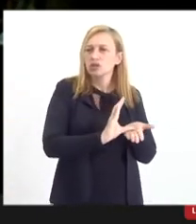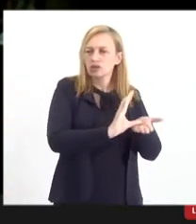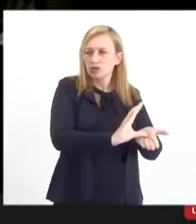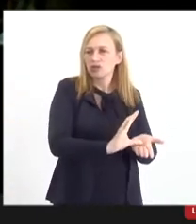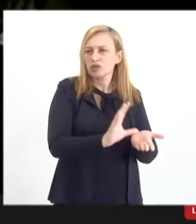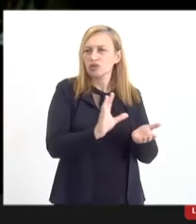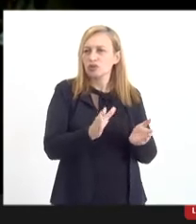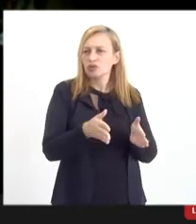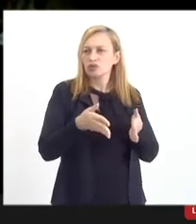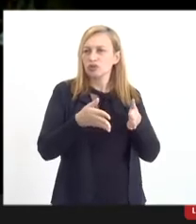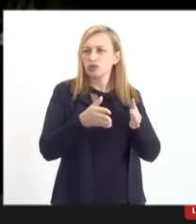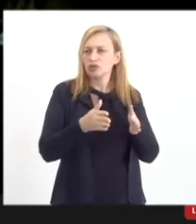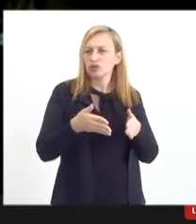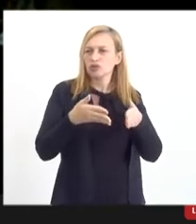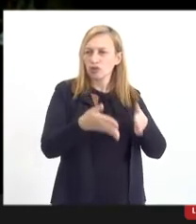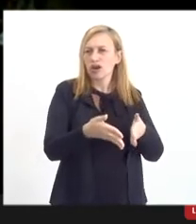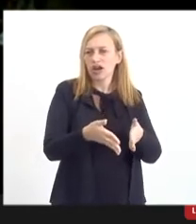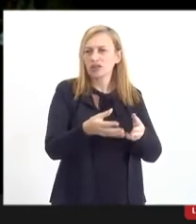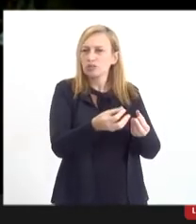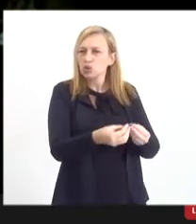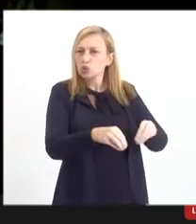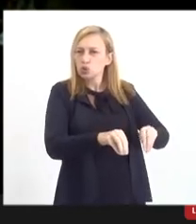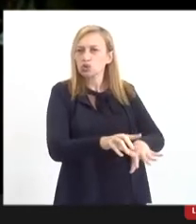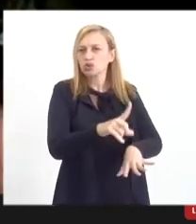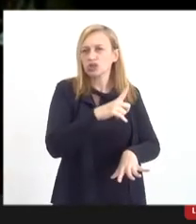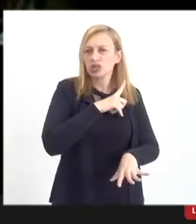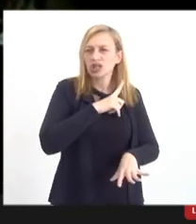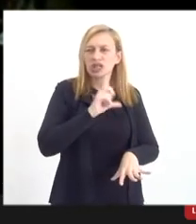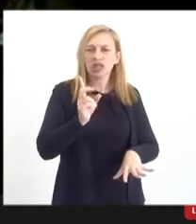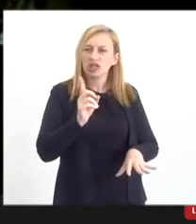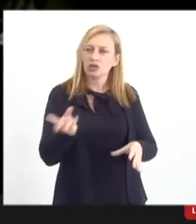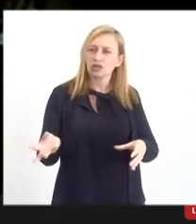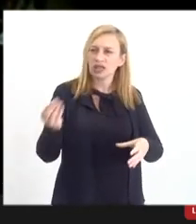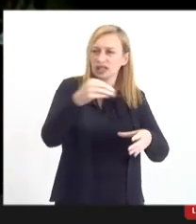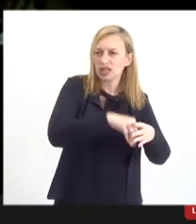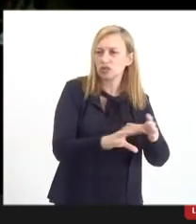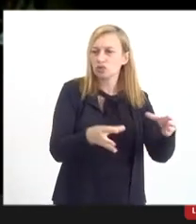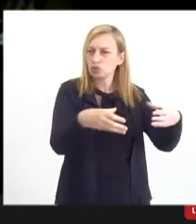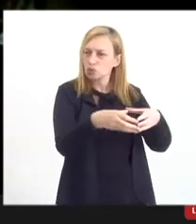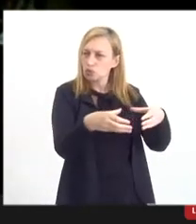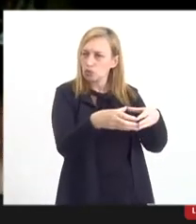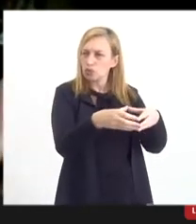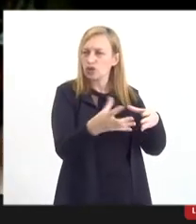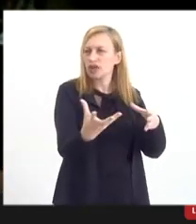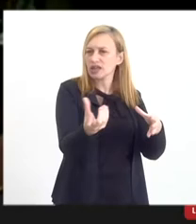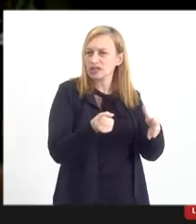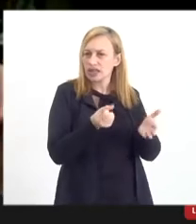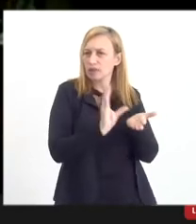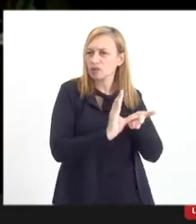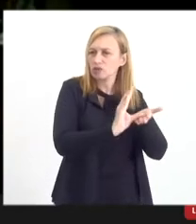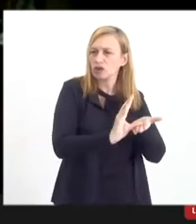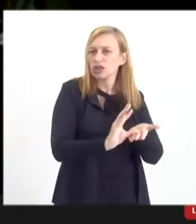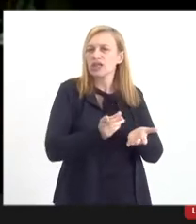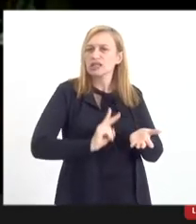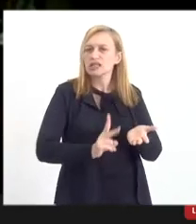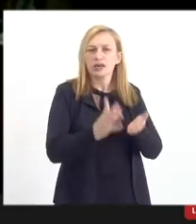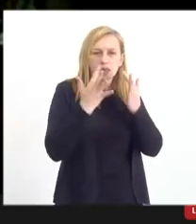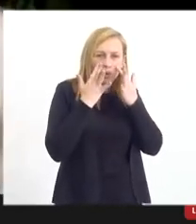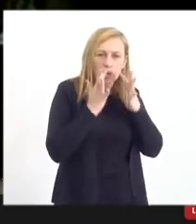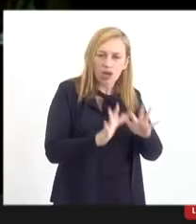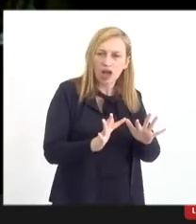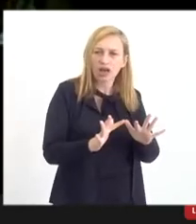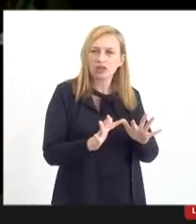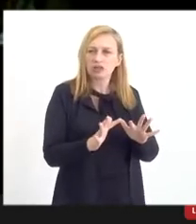geram um prejuízo para quem não está naquele benefício, por isso que é importante que seja sempre olhado